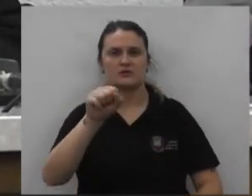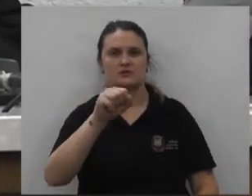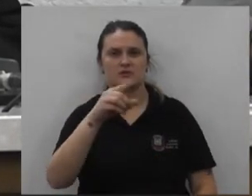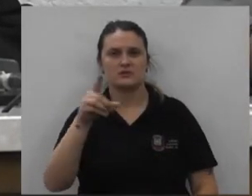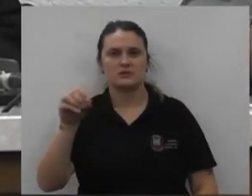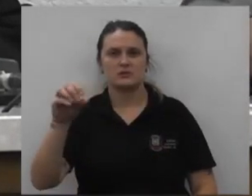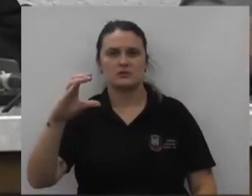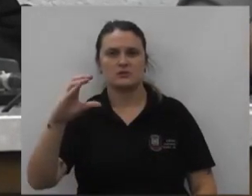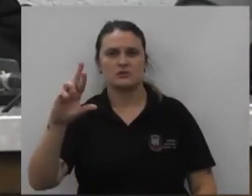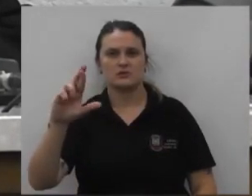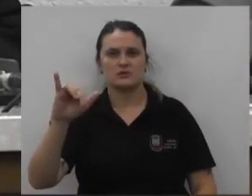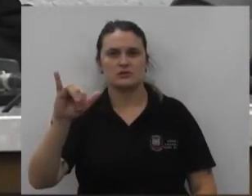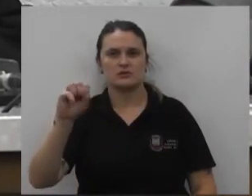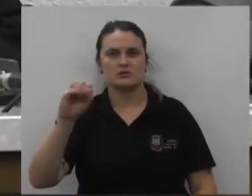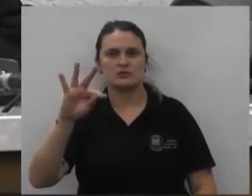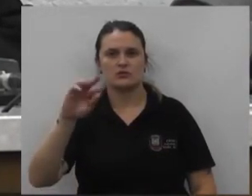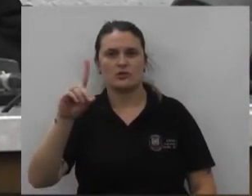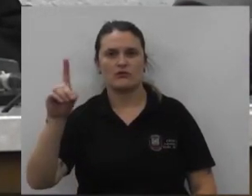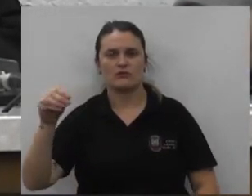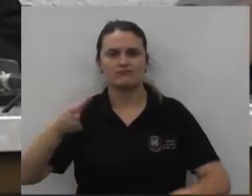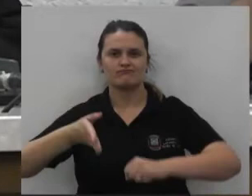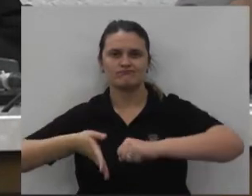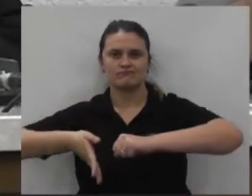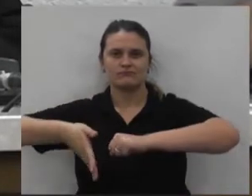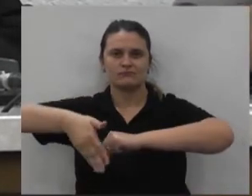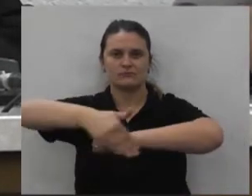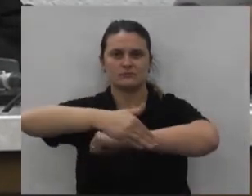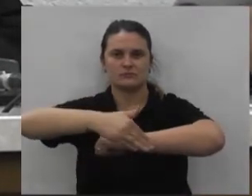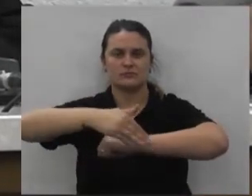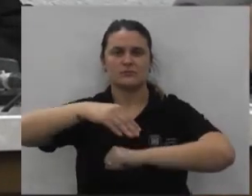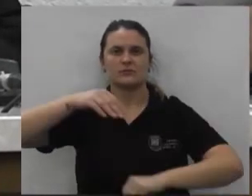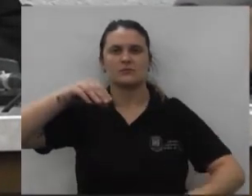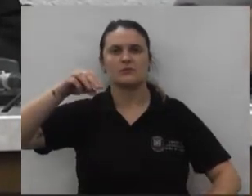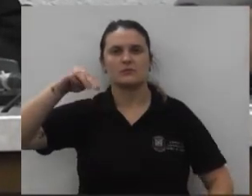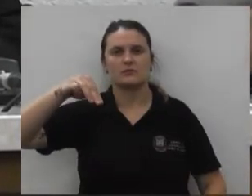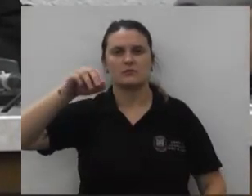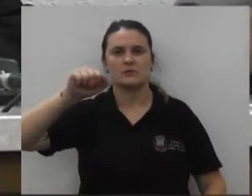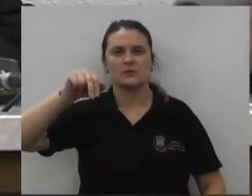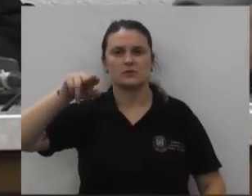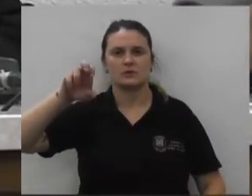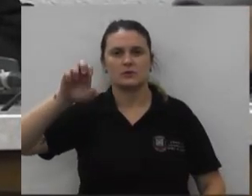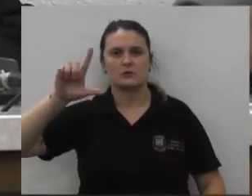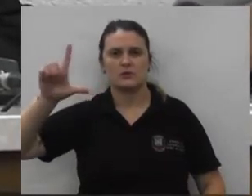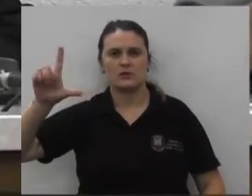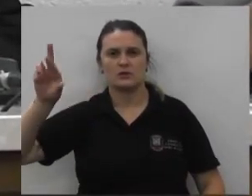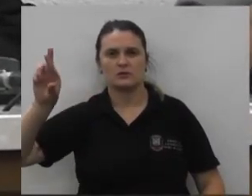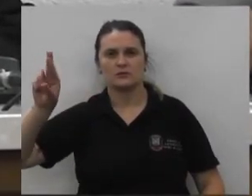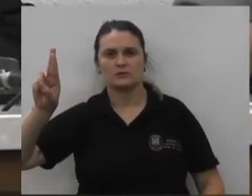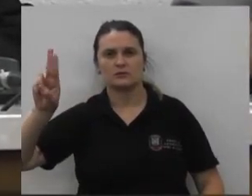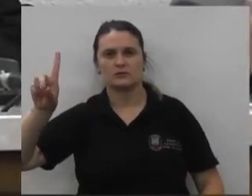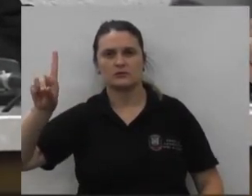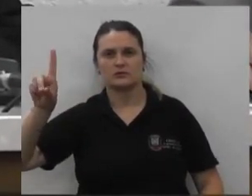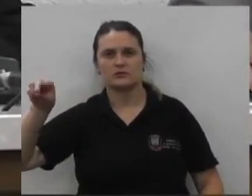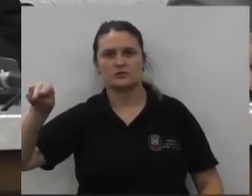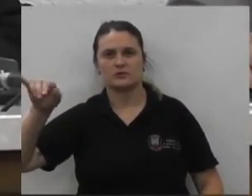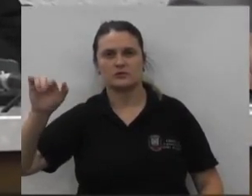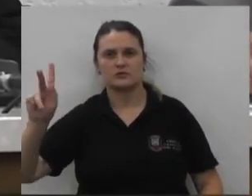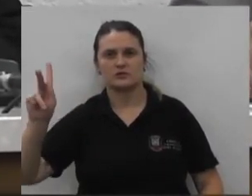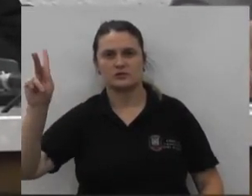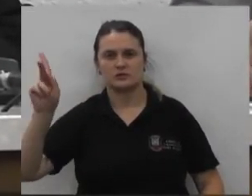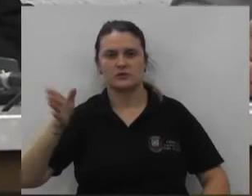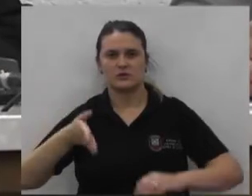Cristóvão na esquina com a rua Dão Manuel Adeobox Rua José Rodinique até a esquina com a